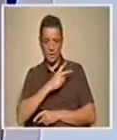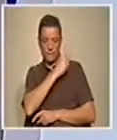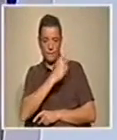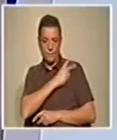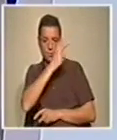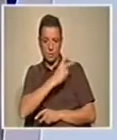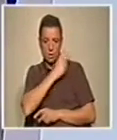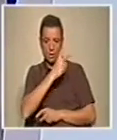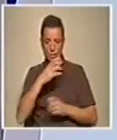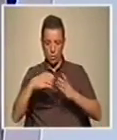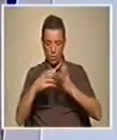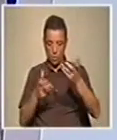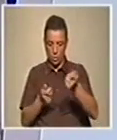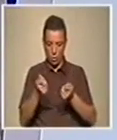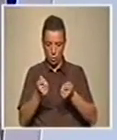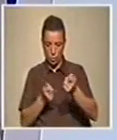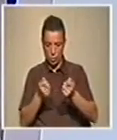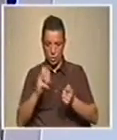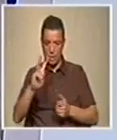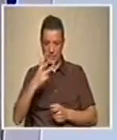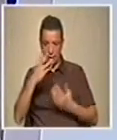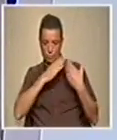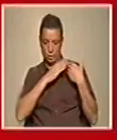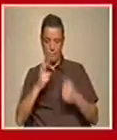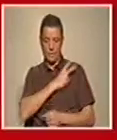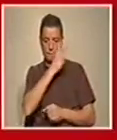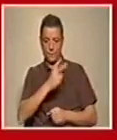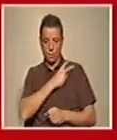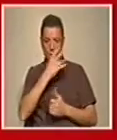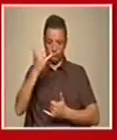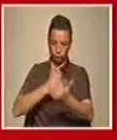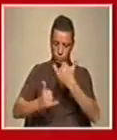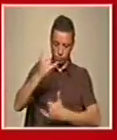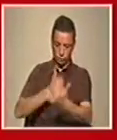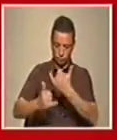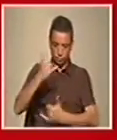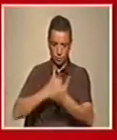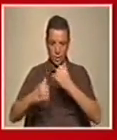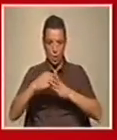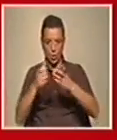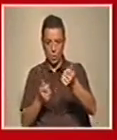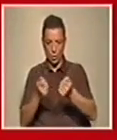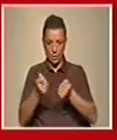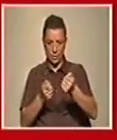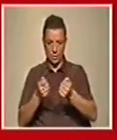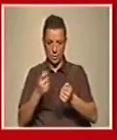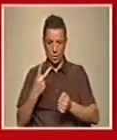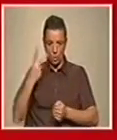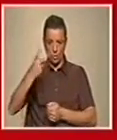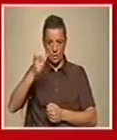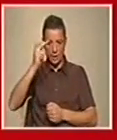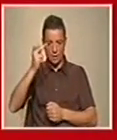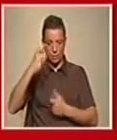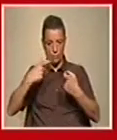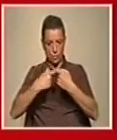trabalhar Sim, a ideia da coordenação do consórcio é com os três reitores e rodaremos a coordenação. Os dois primeiros anos, os meus colegas